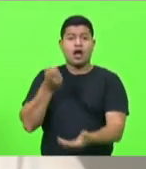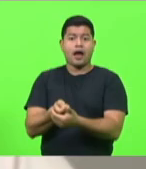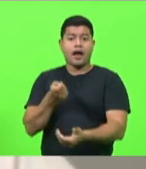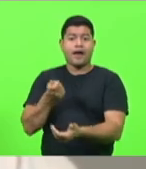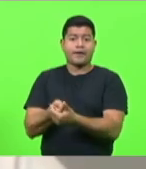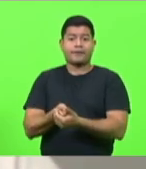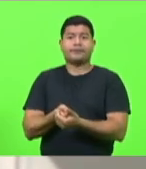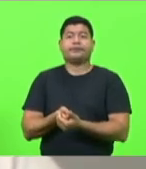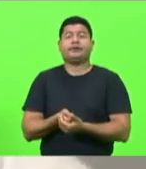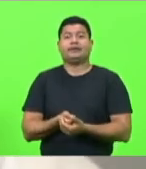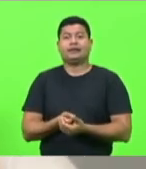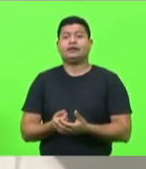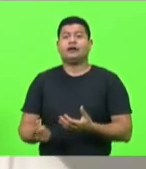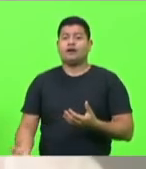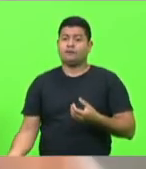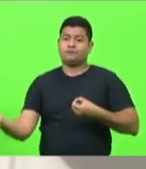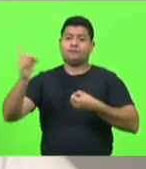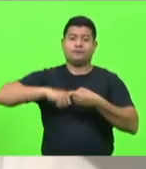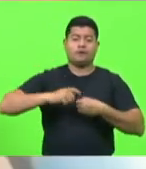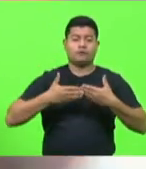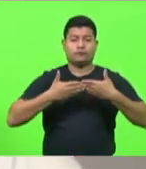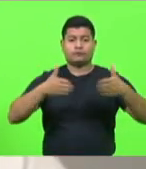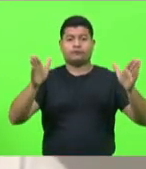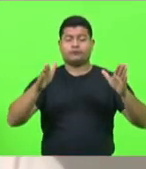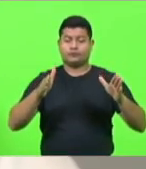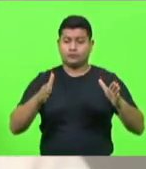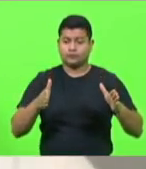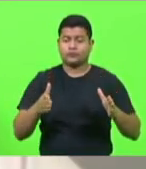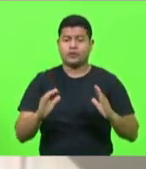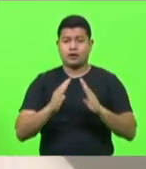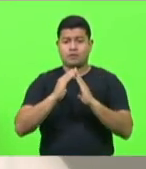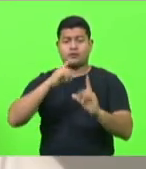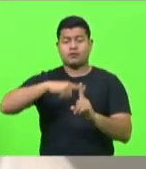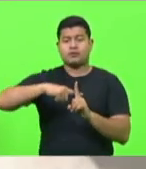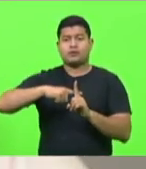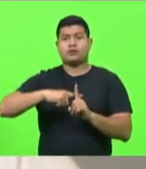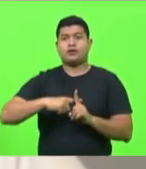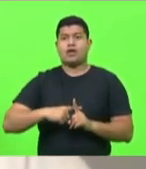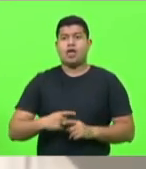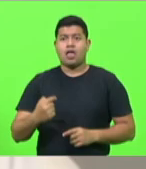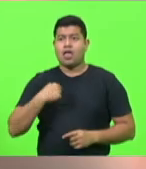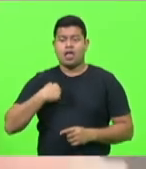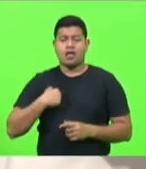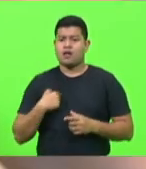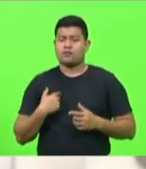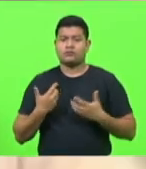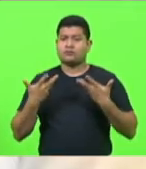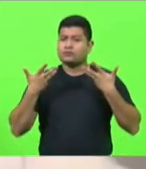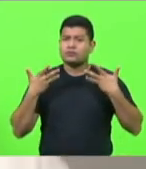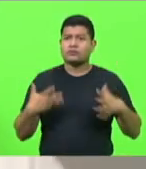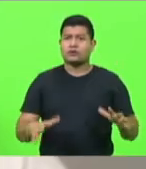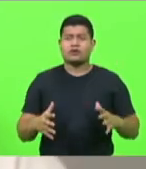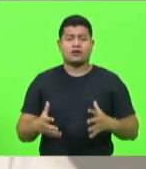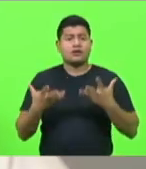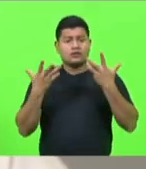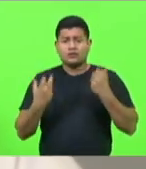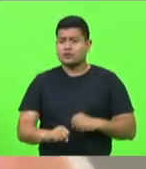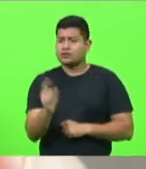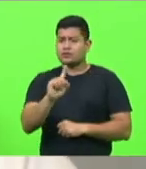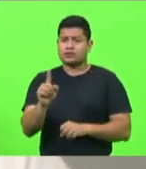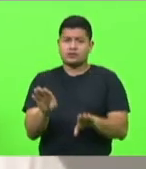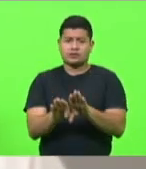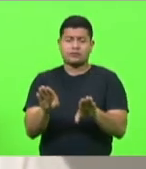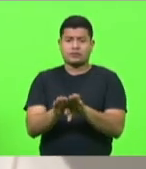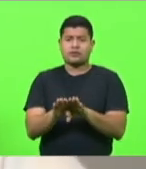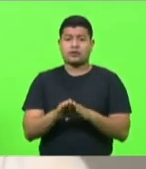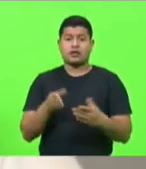a restituição das nossas liberdades religiosas. Eu não aguento mais e não aceito mais esse tipo